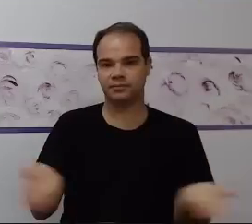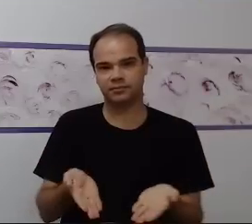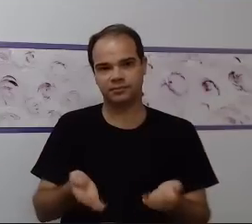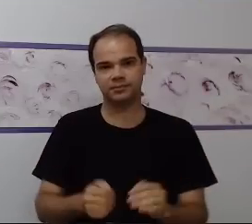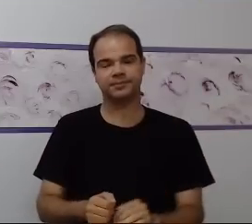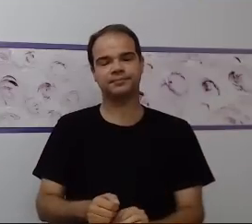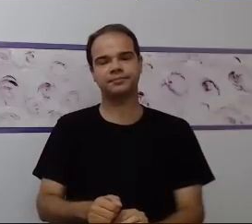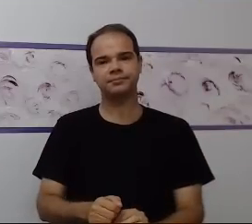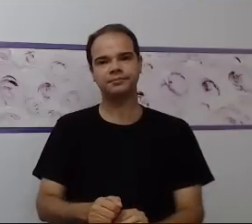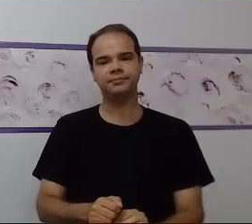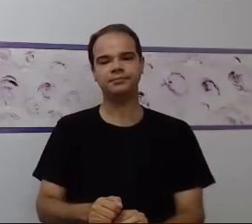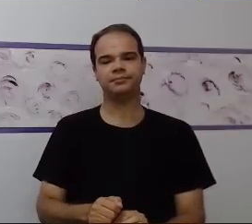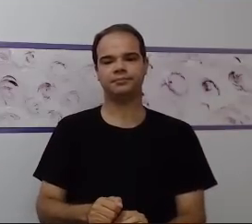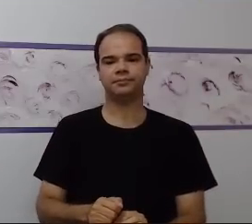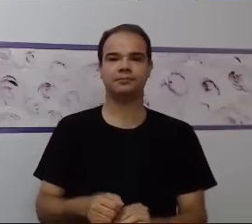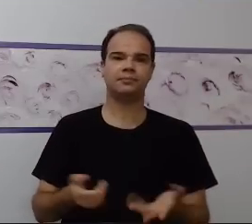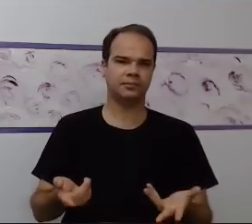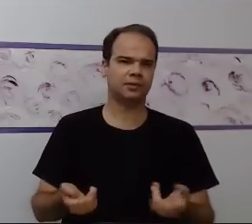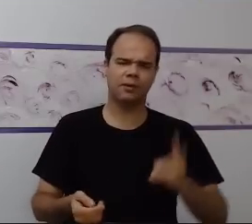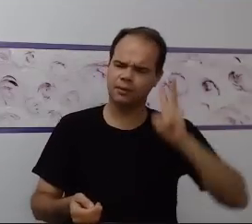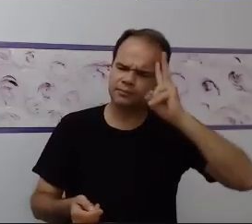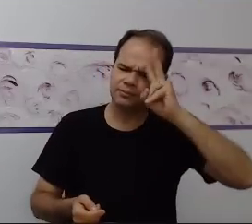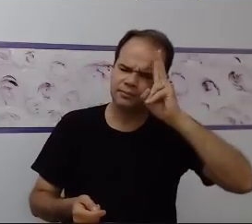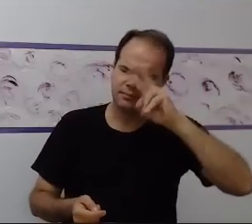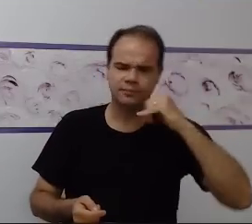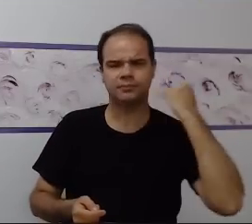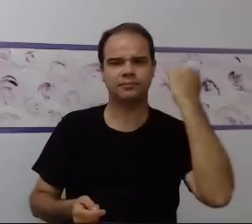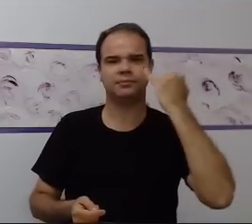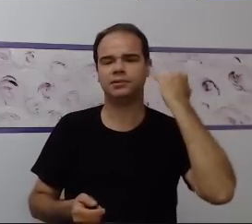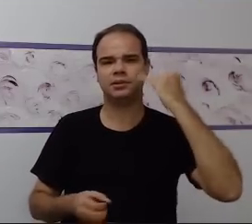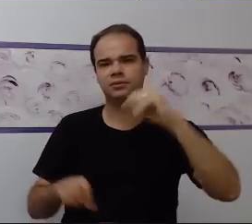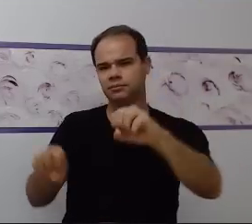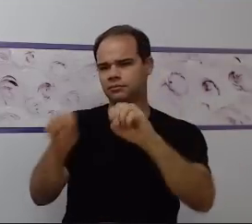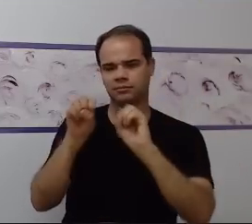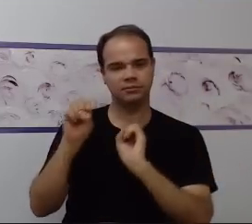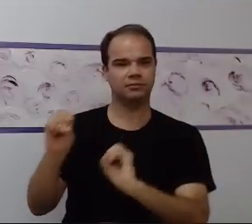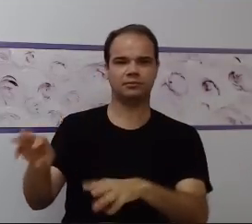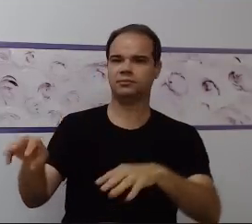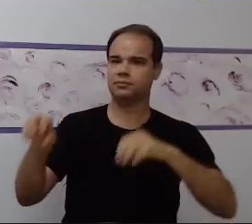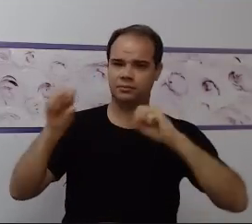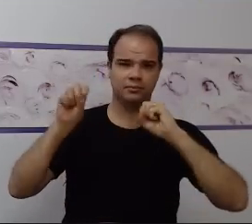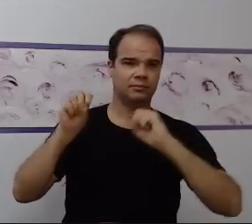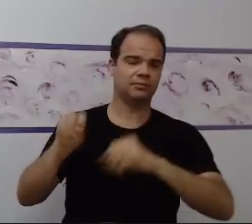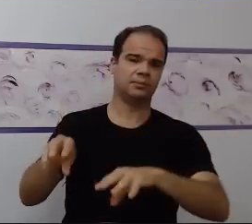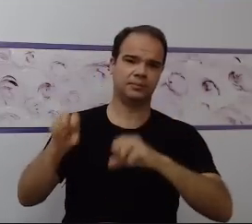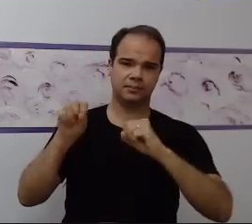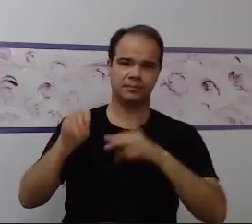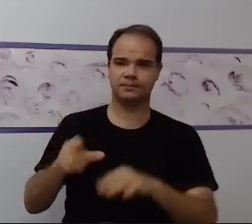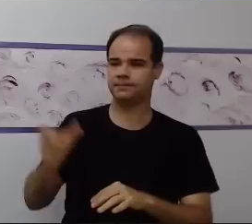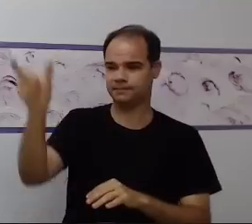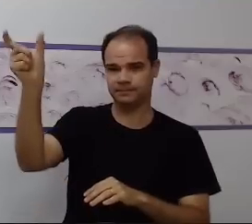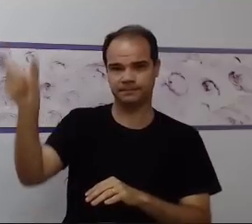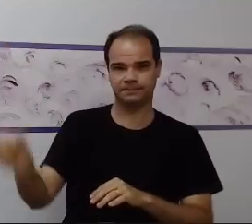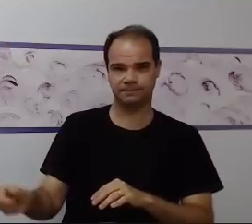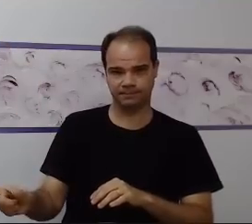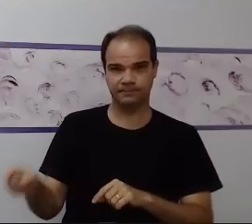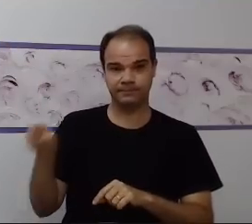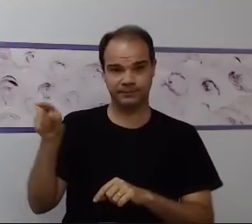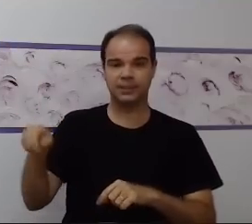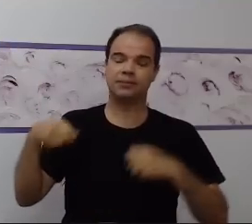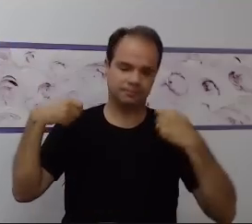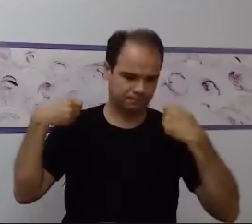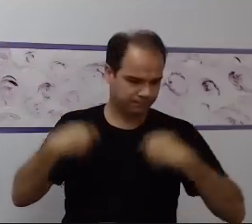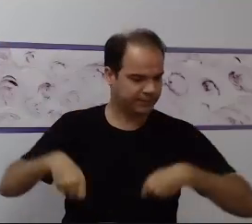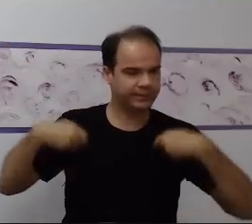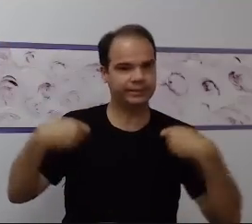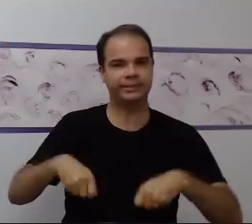lembrar aqui é que o ensino para qualquer indivíduo e para o indivíduo com deficiência precisa ser organizado.